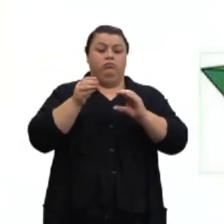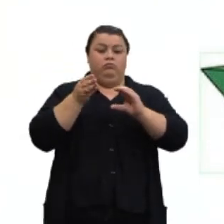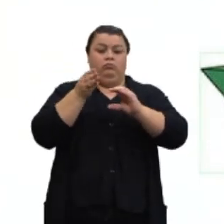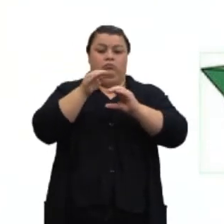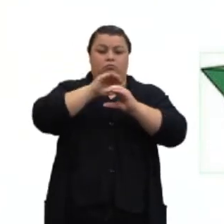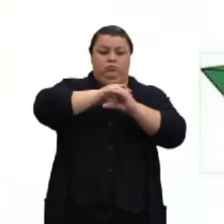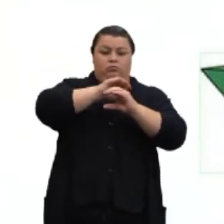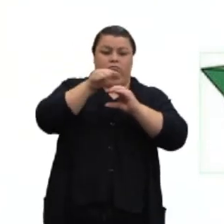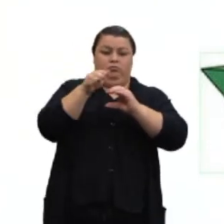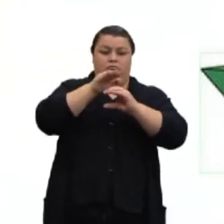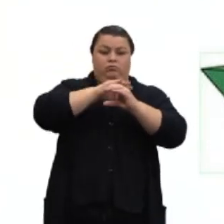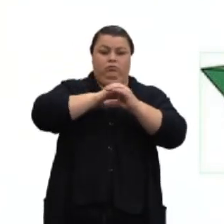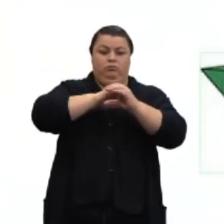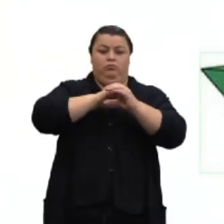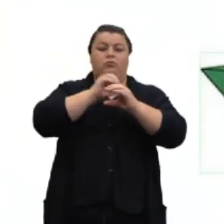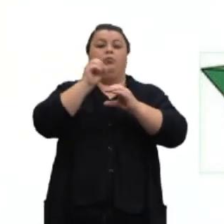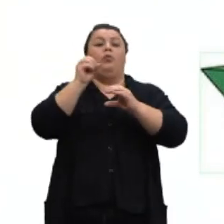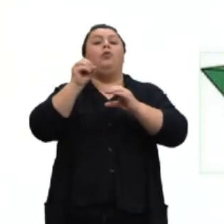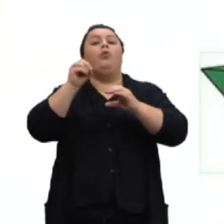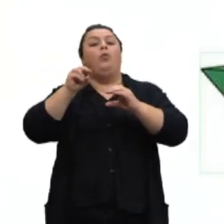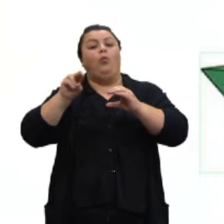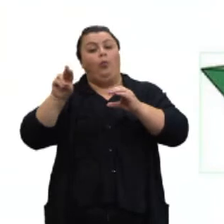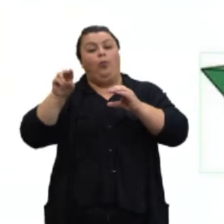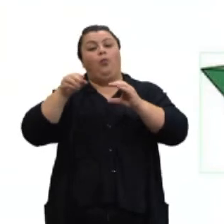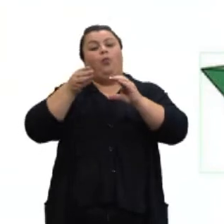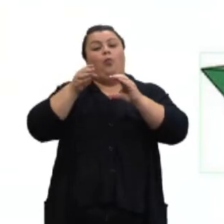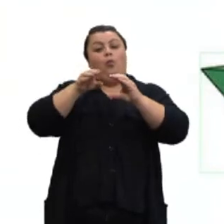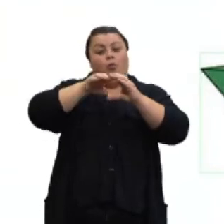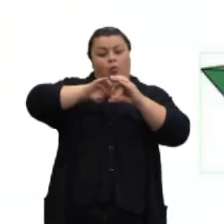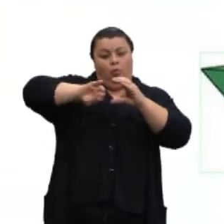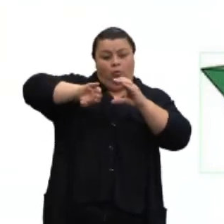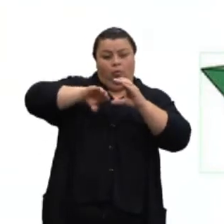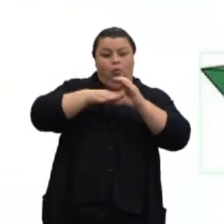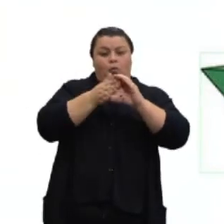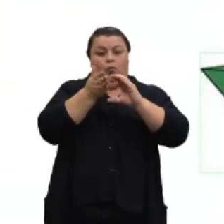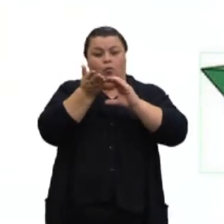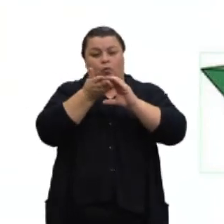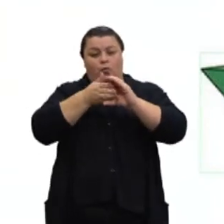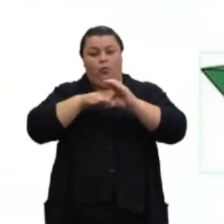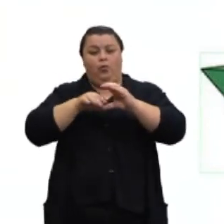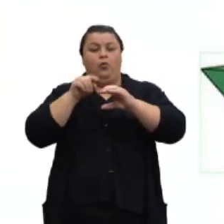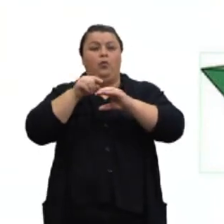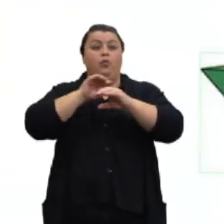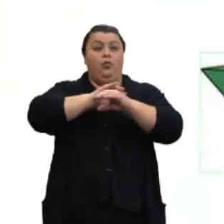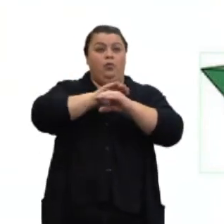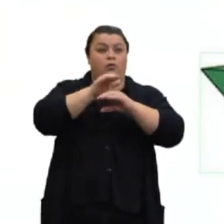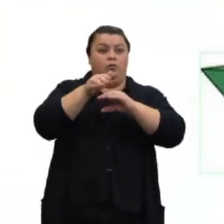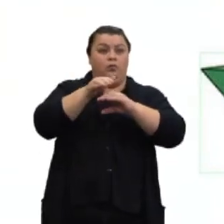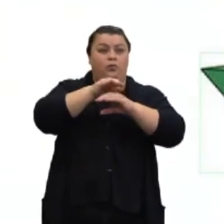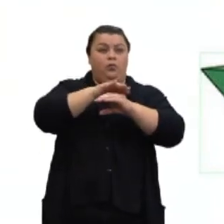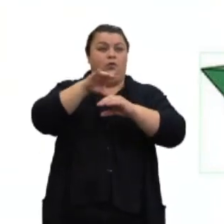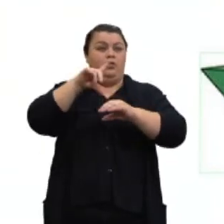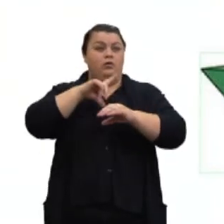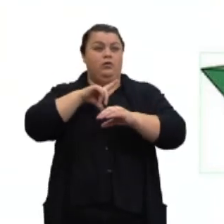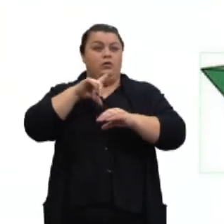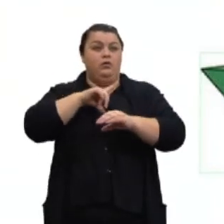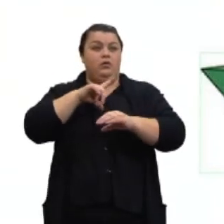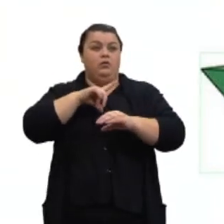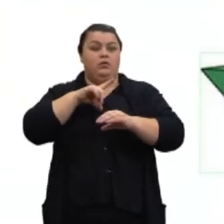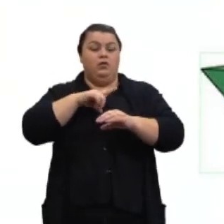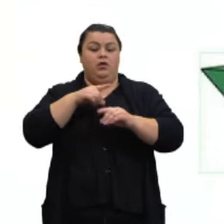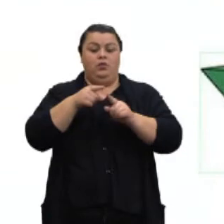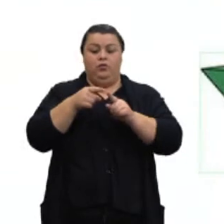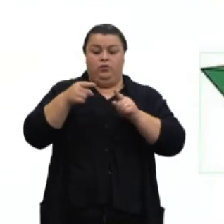podem ser convexos. Certo? Quando eles forem côncavos, eles têm aquele